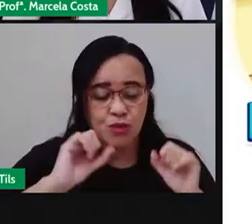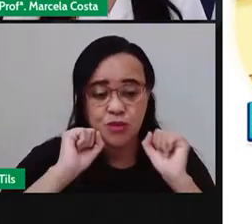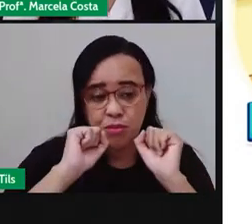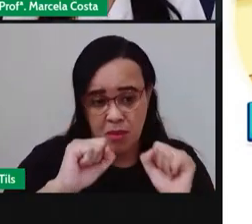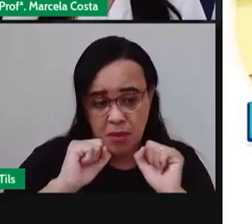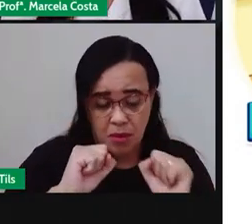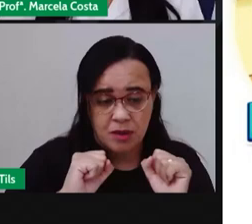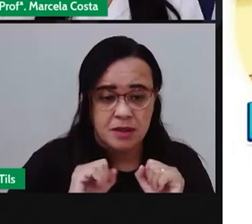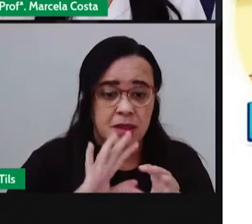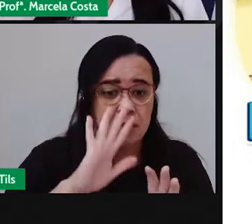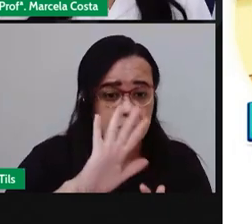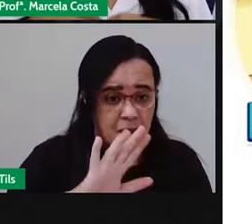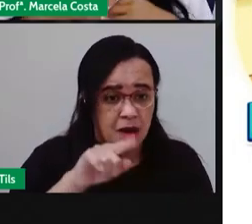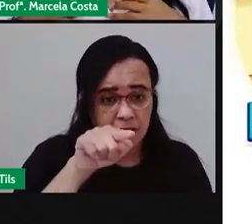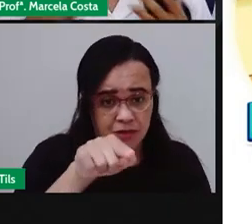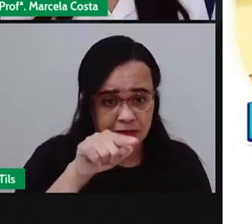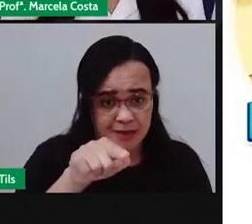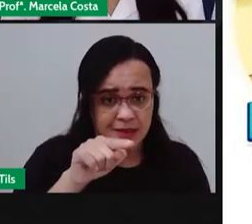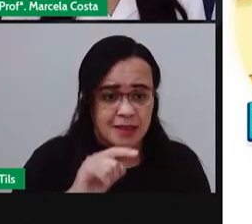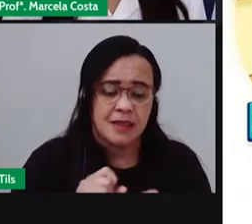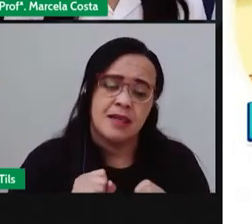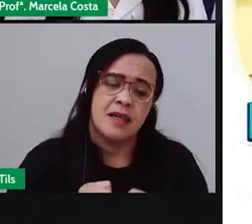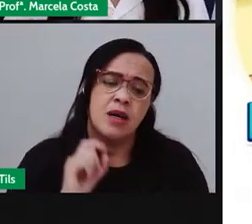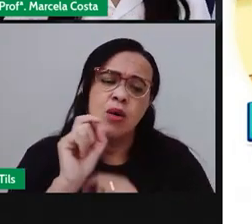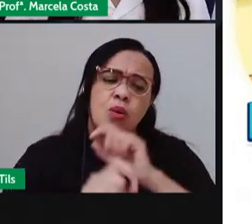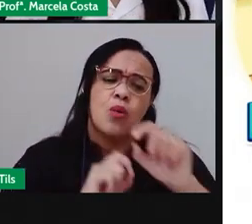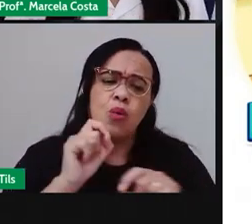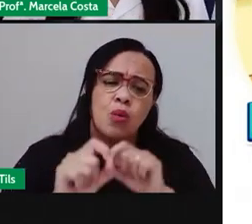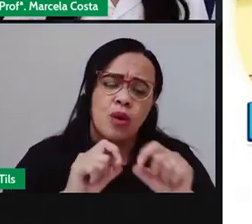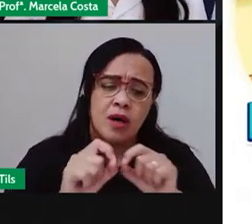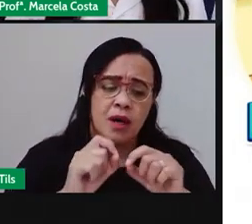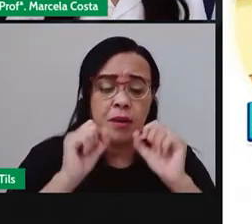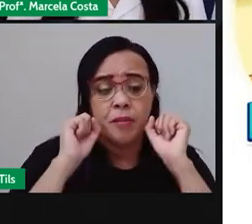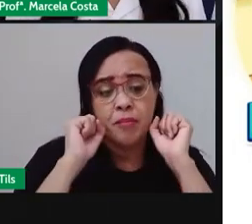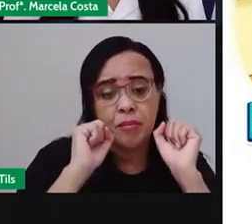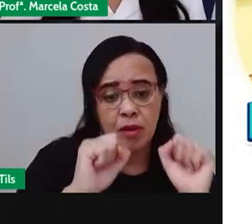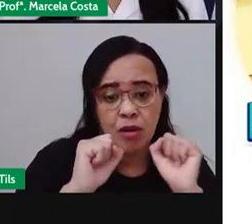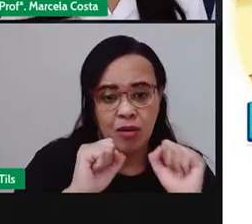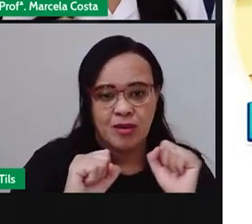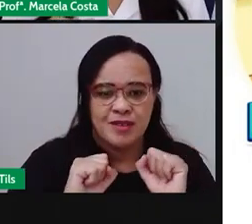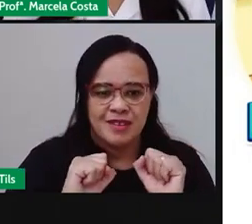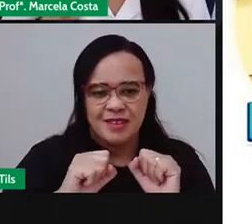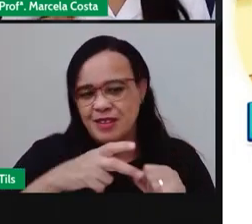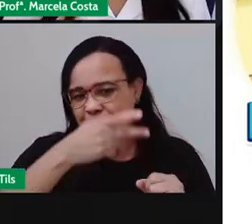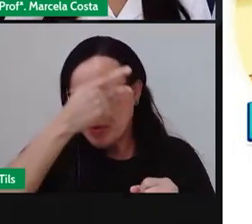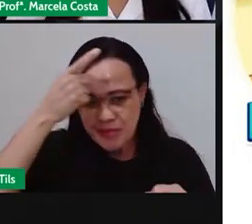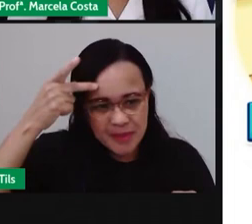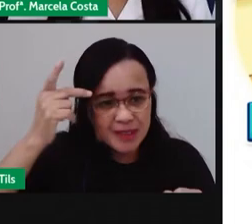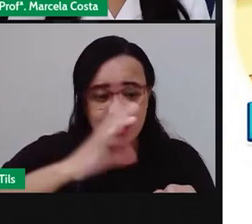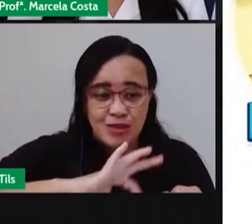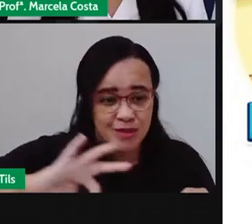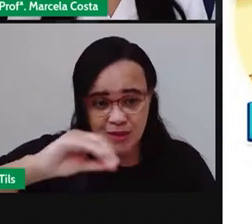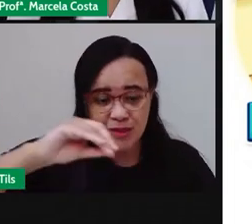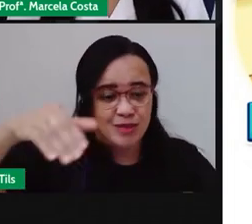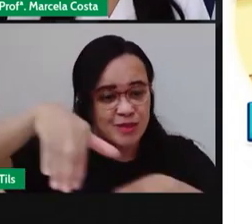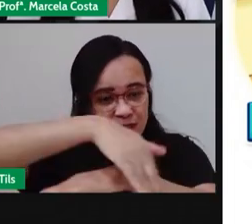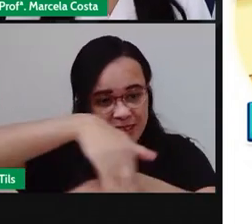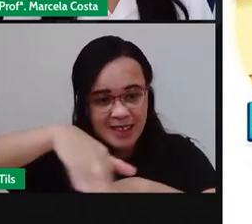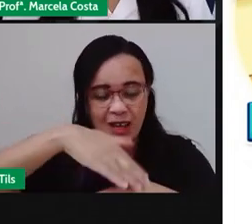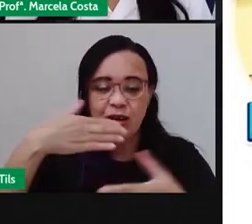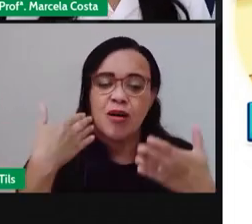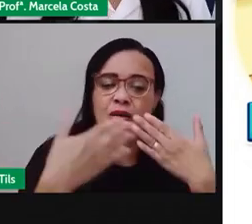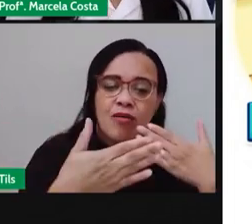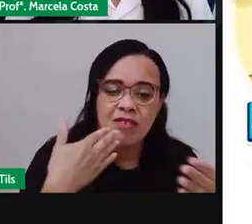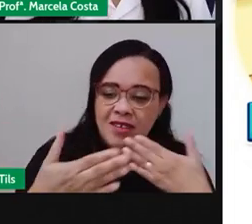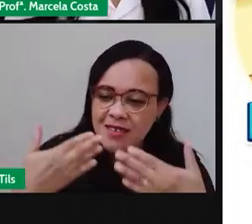comunidade você já sabe que o lixo ele precisa ser descartado no lugar certo